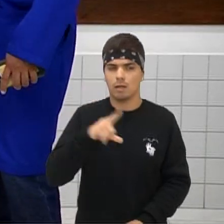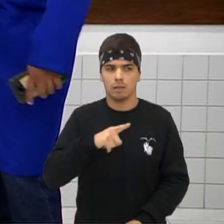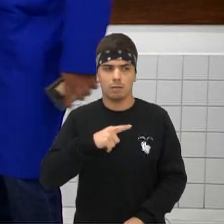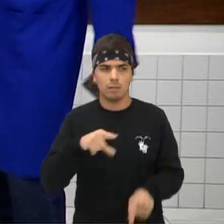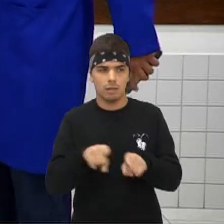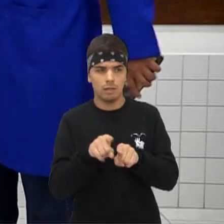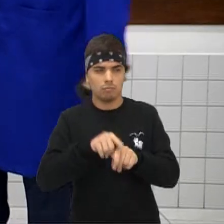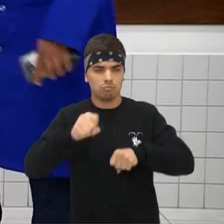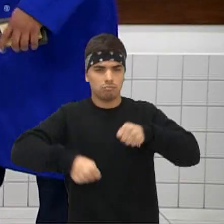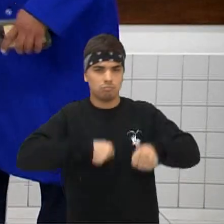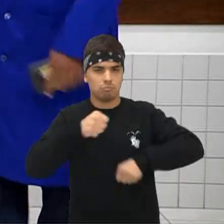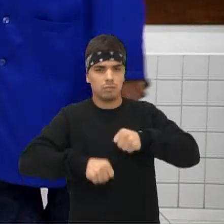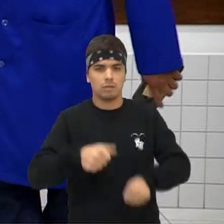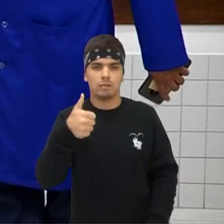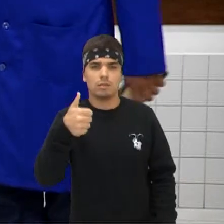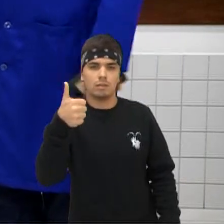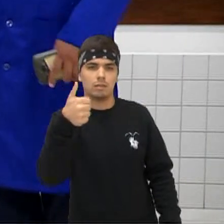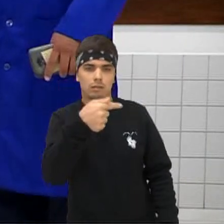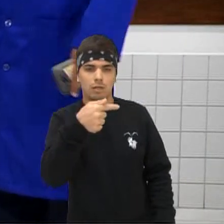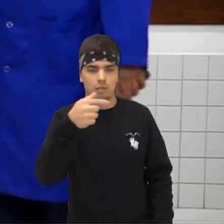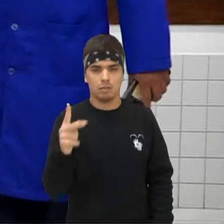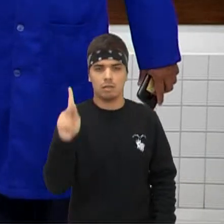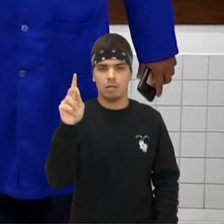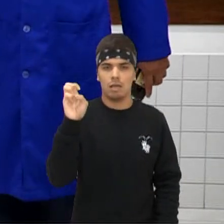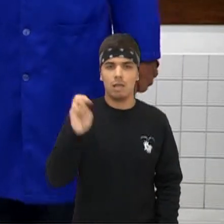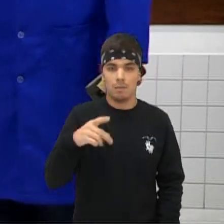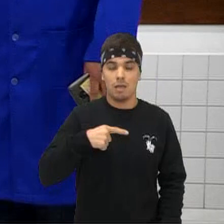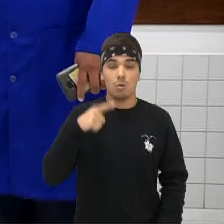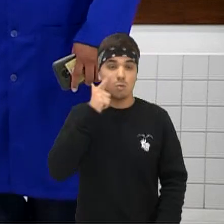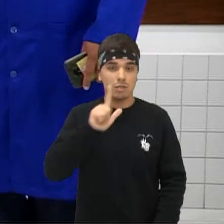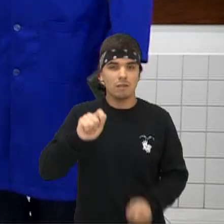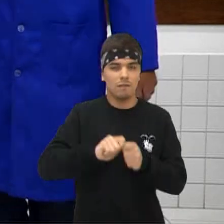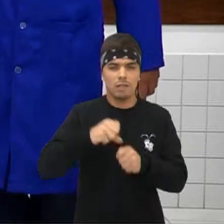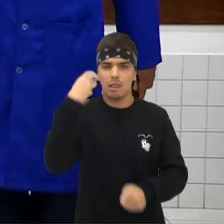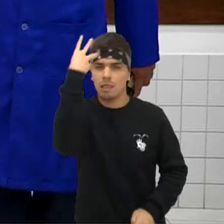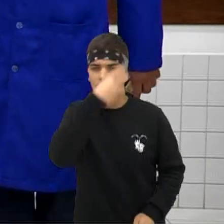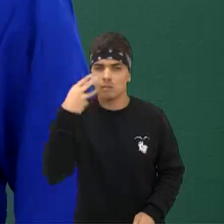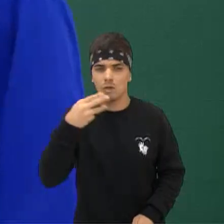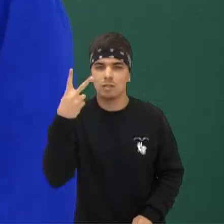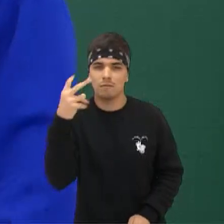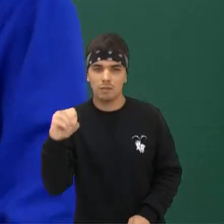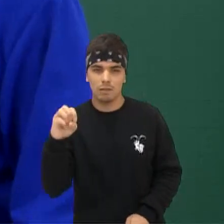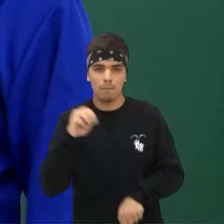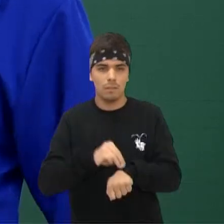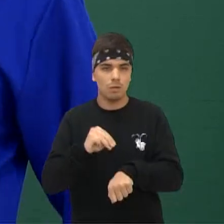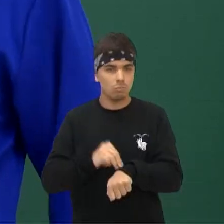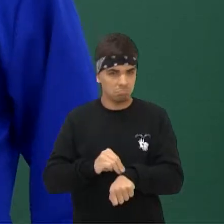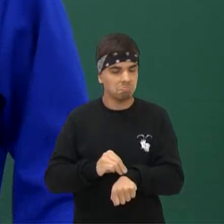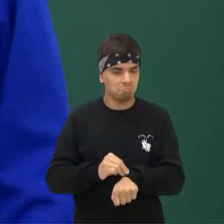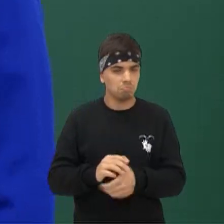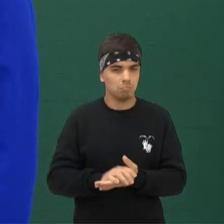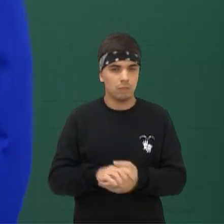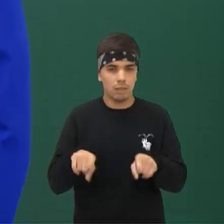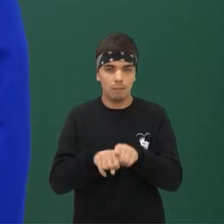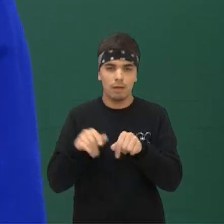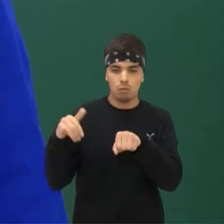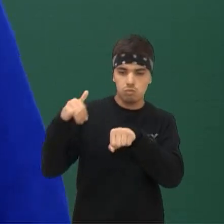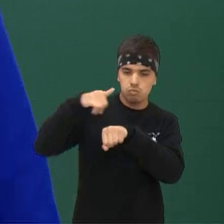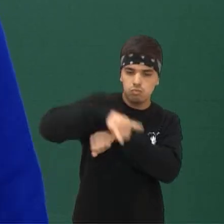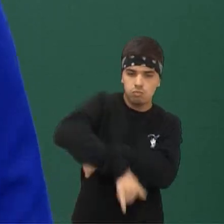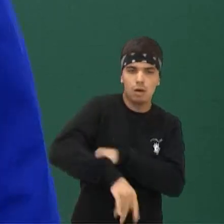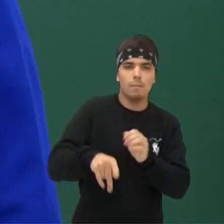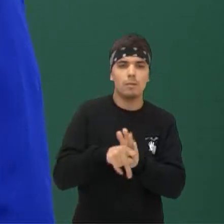bicicleta Foram um total de 117 quilômetros Que eu consegui fazer em 3 horas e 20 Até que consegui rápido Na descida da serra, consegui pegar 86